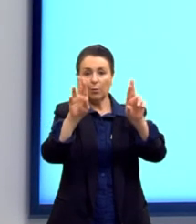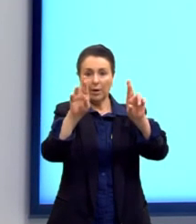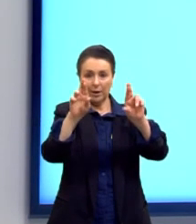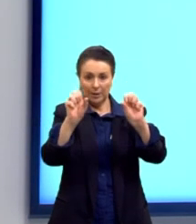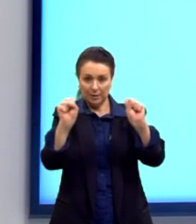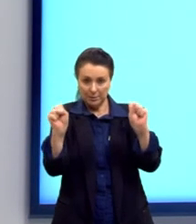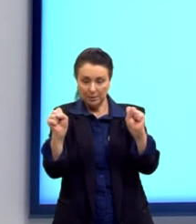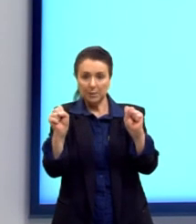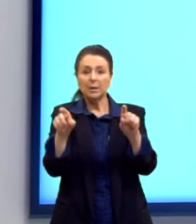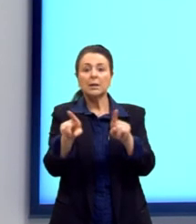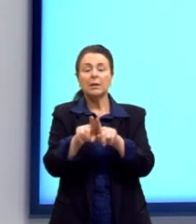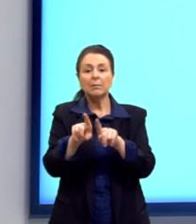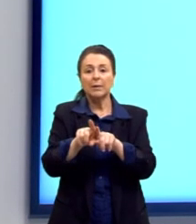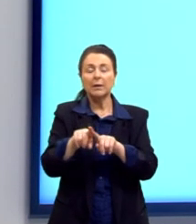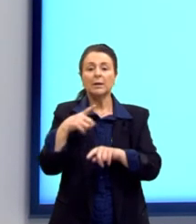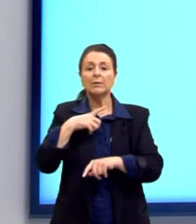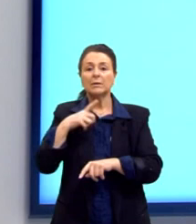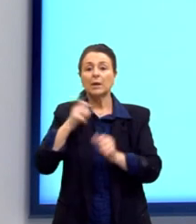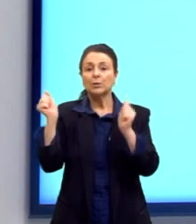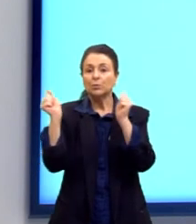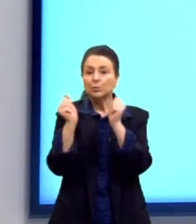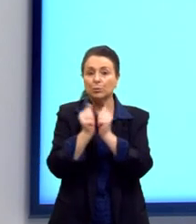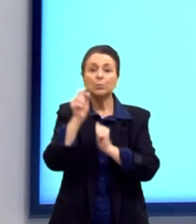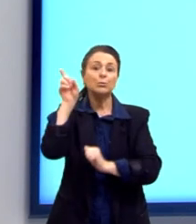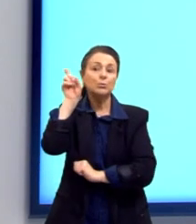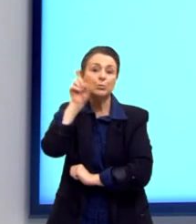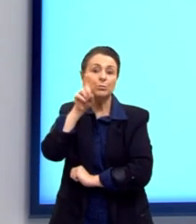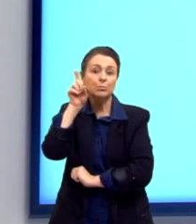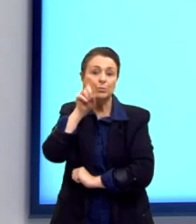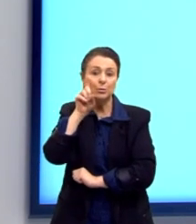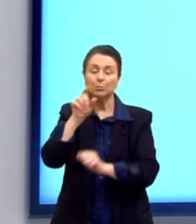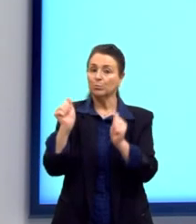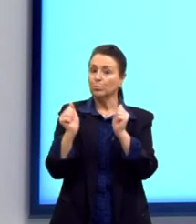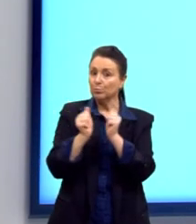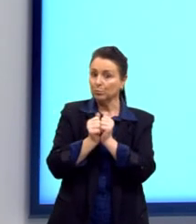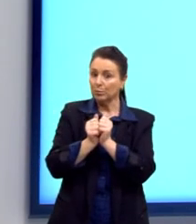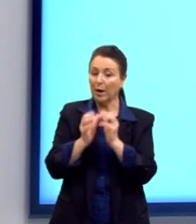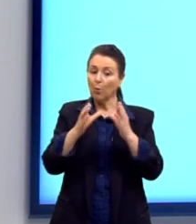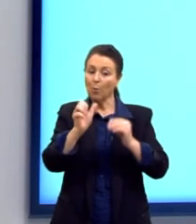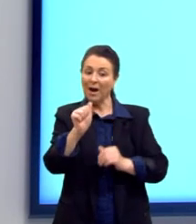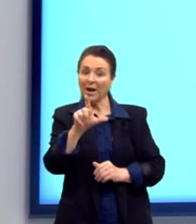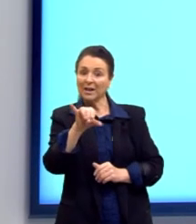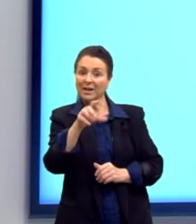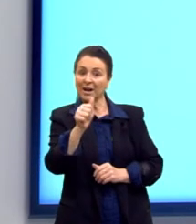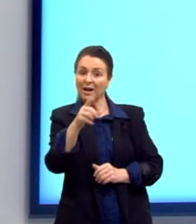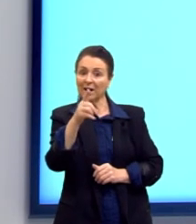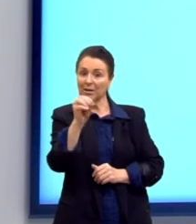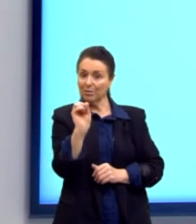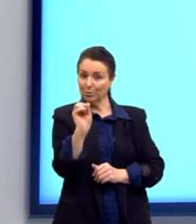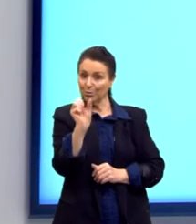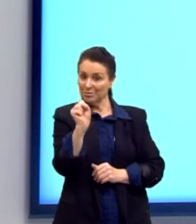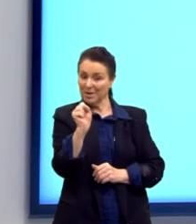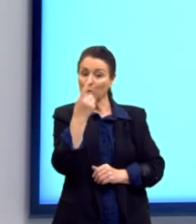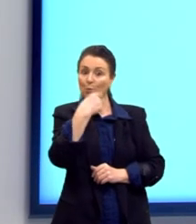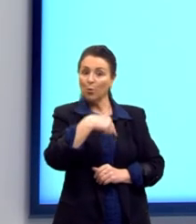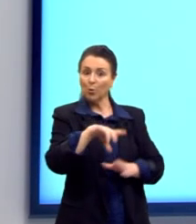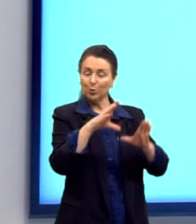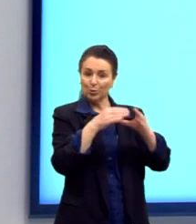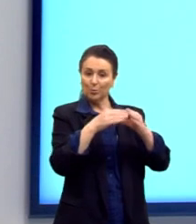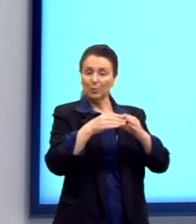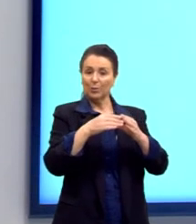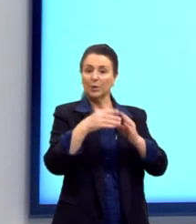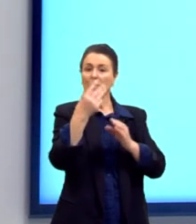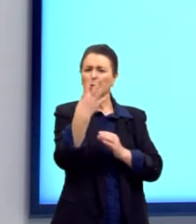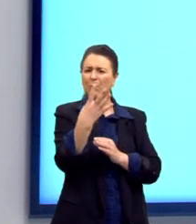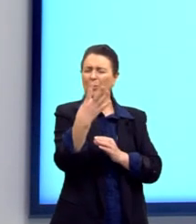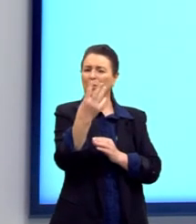Unidos vão estar do outro lado, e vão ser os países aliados. Depois, em 1941 e 1943, a guerra